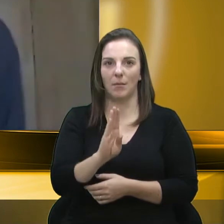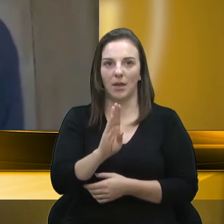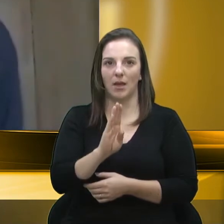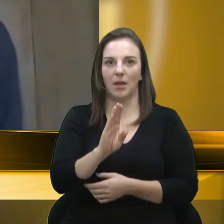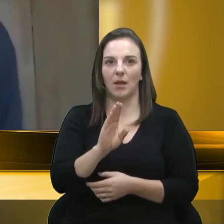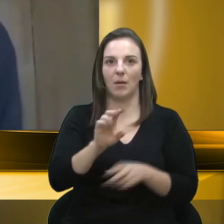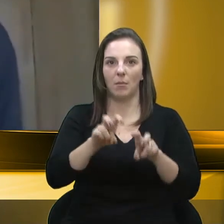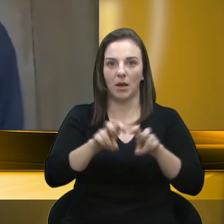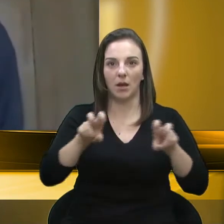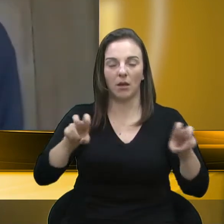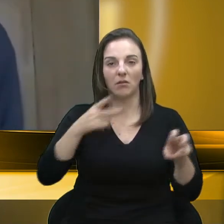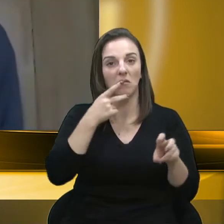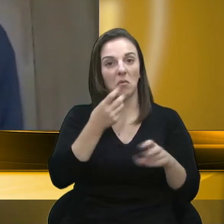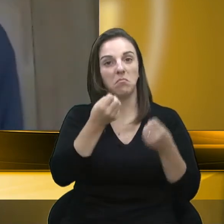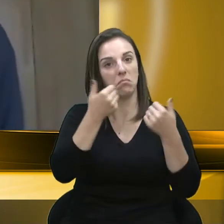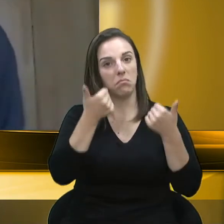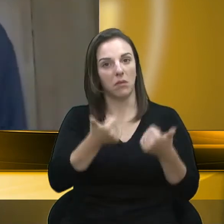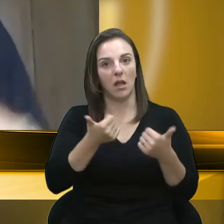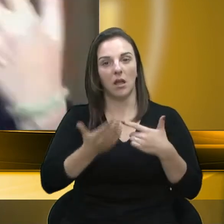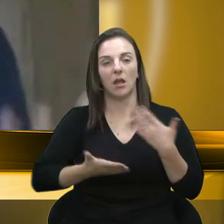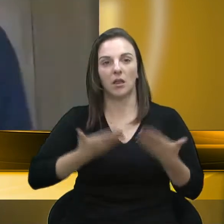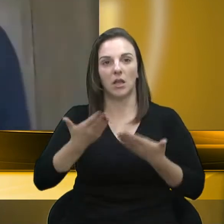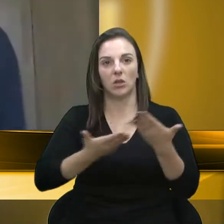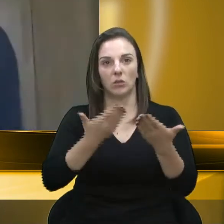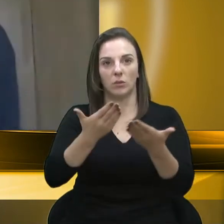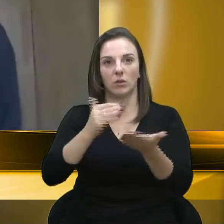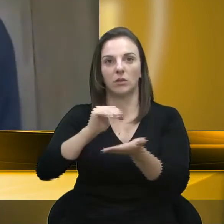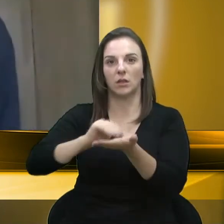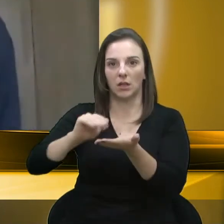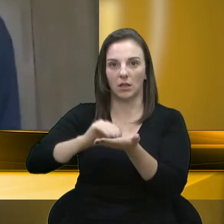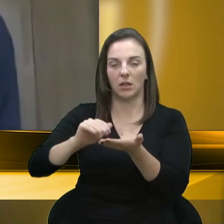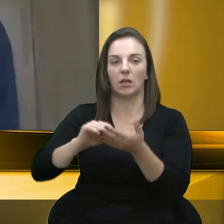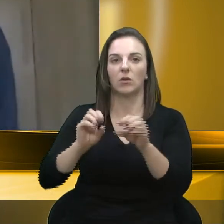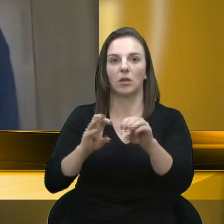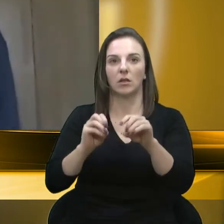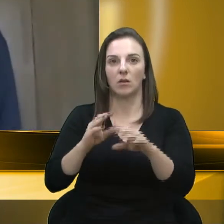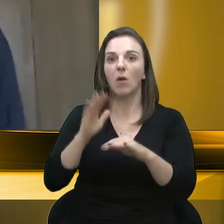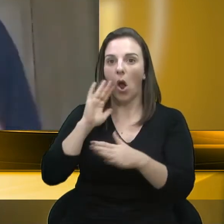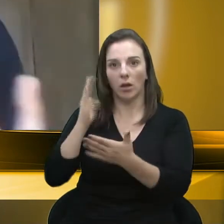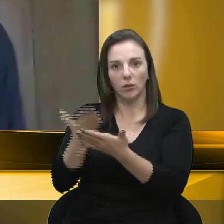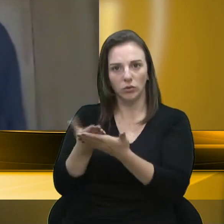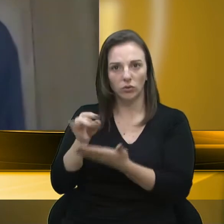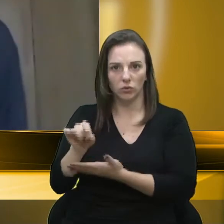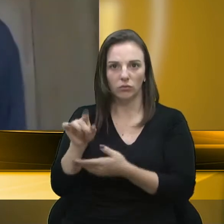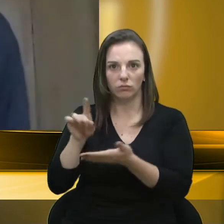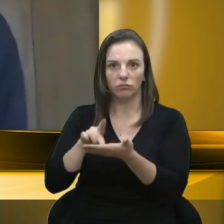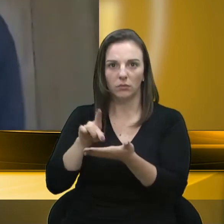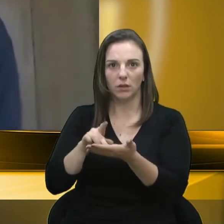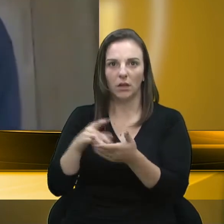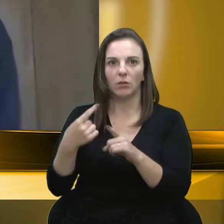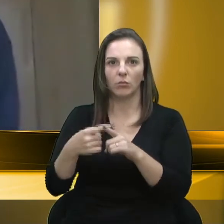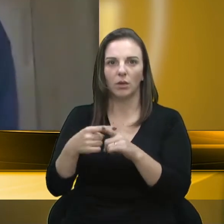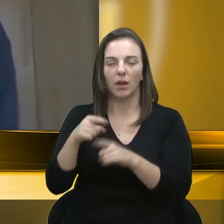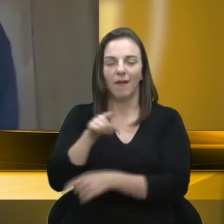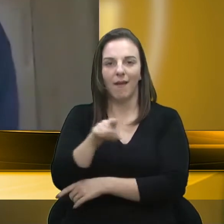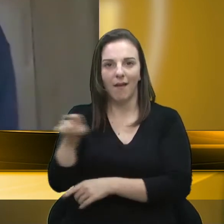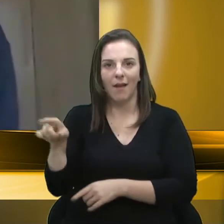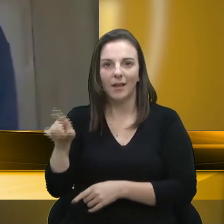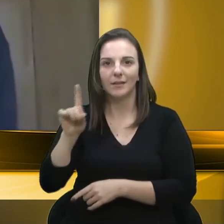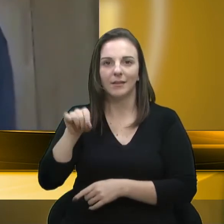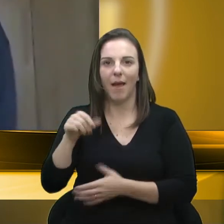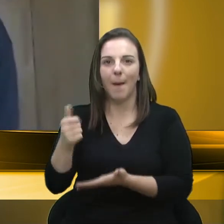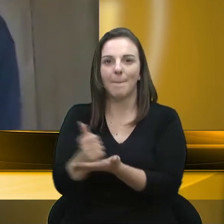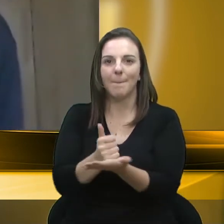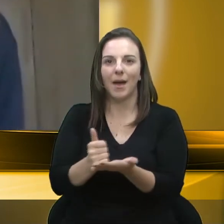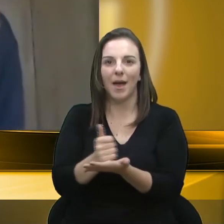atendido pela Secretaria de Educação e acredito que de fato tenha sido, tendo em vista que eles são base fundamental do